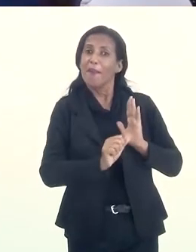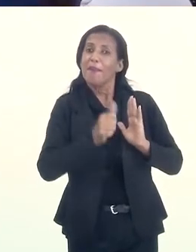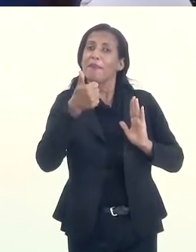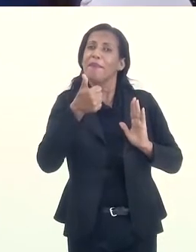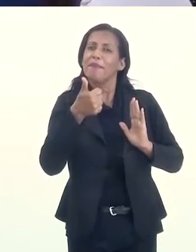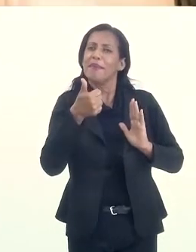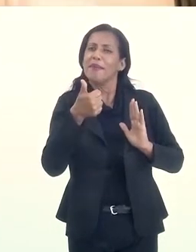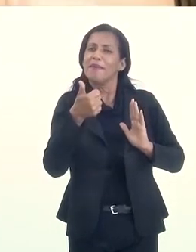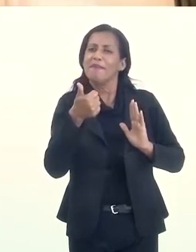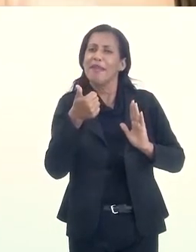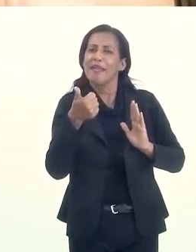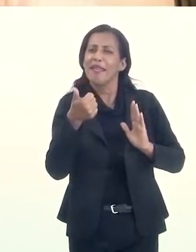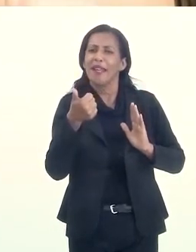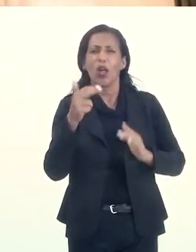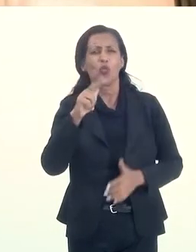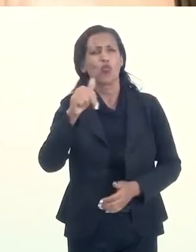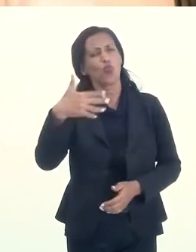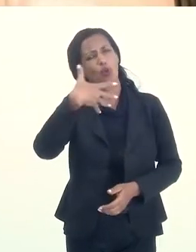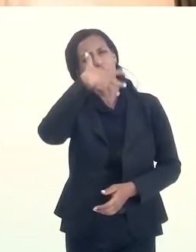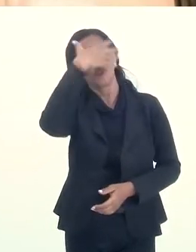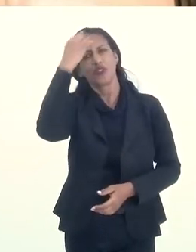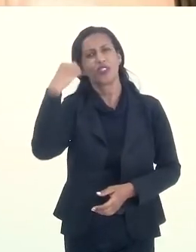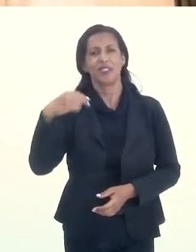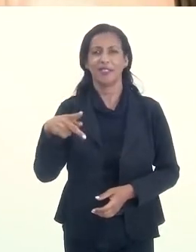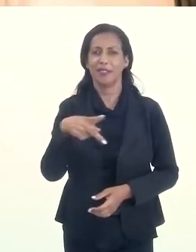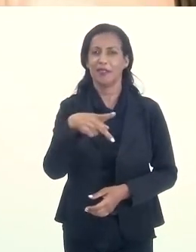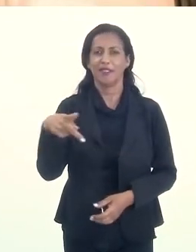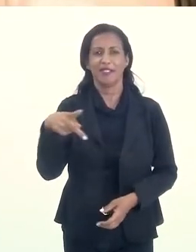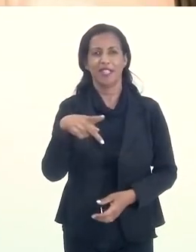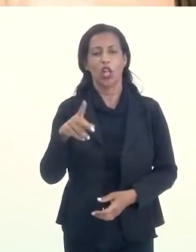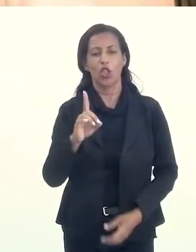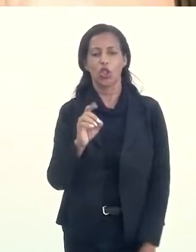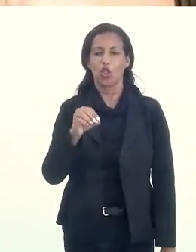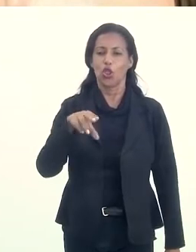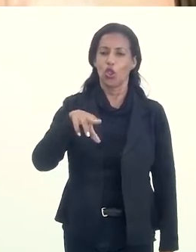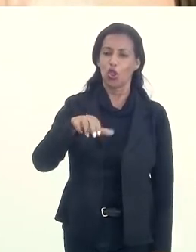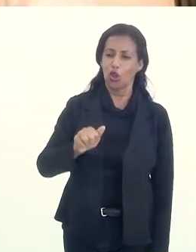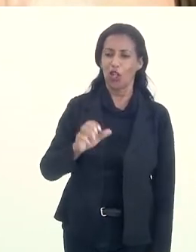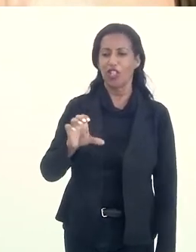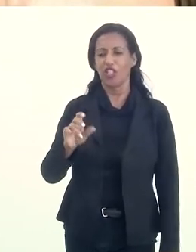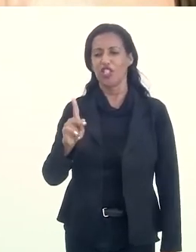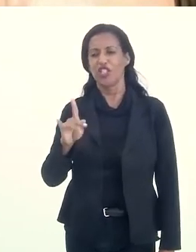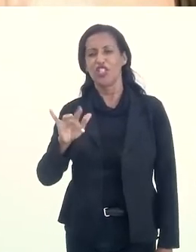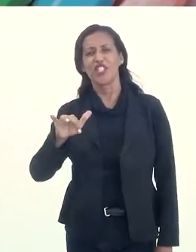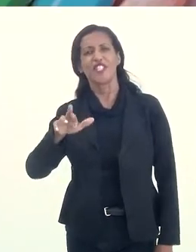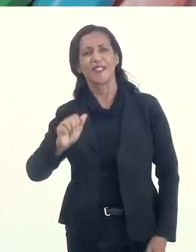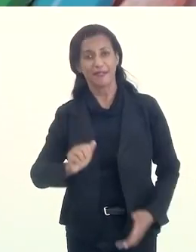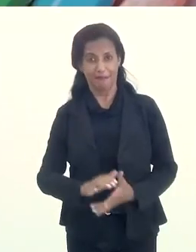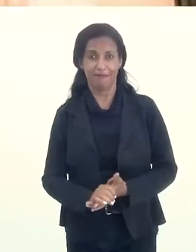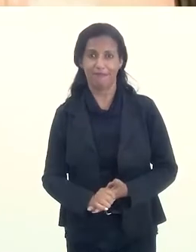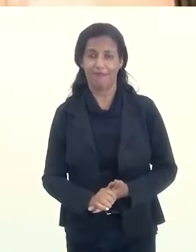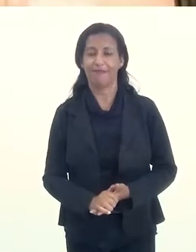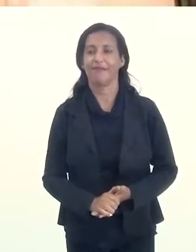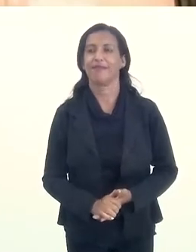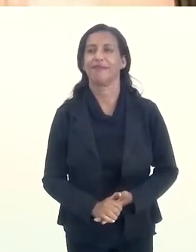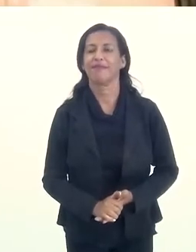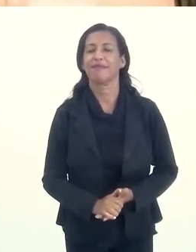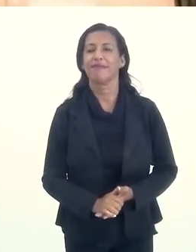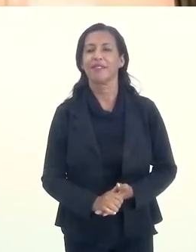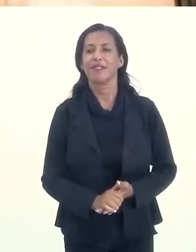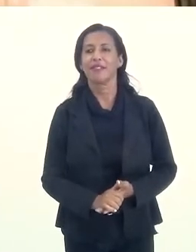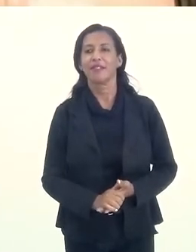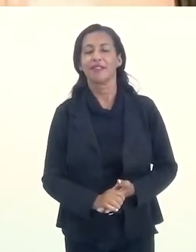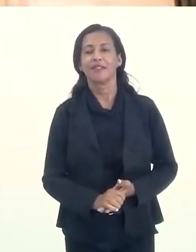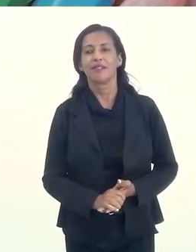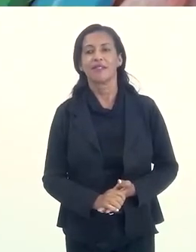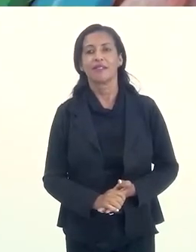minha primeira e inesquecível professora, a dona Chiquinha. Essa é a lembrança mais forte de